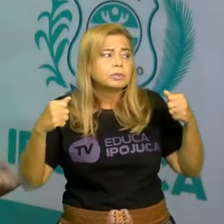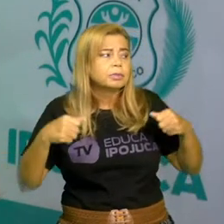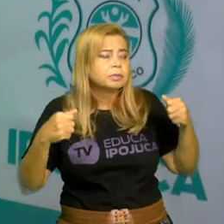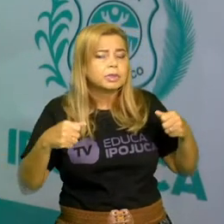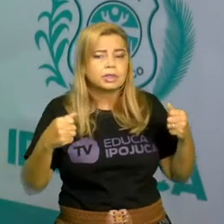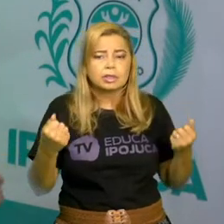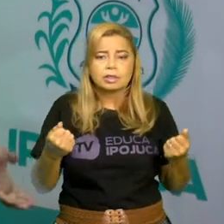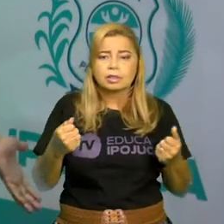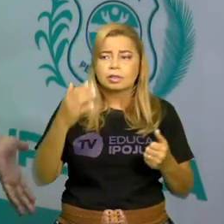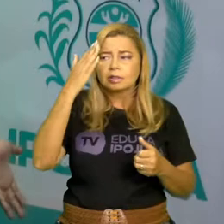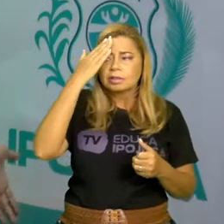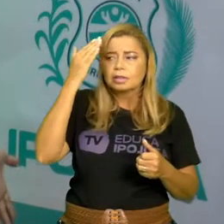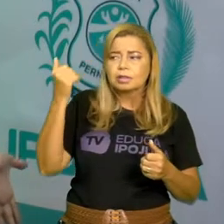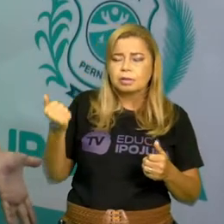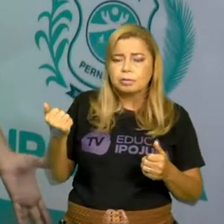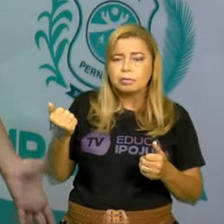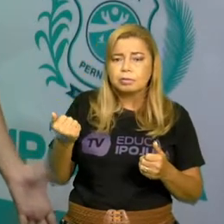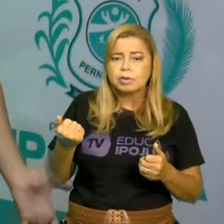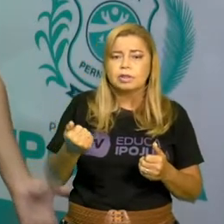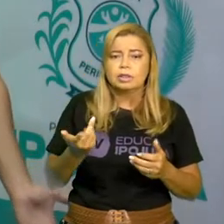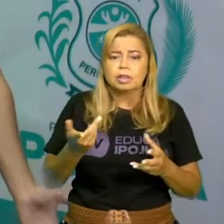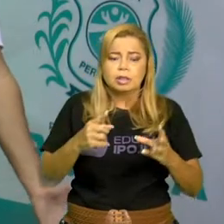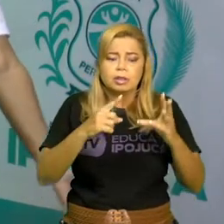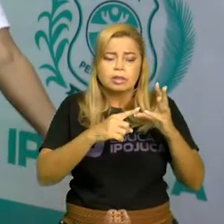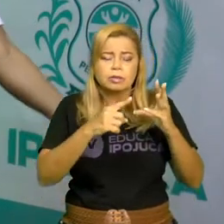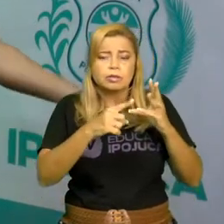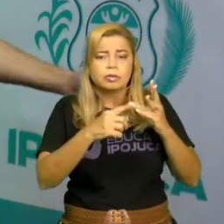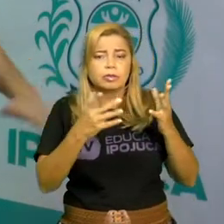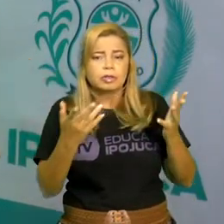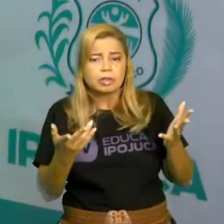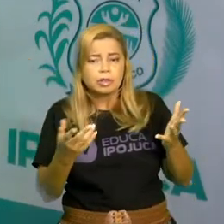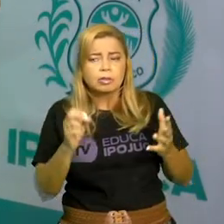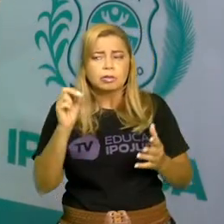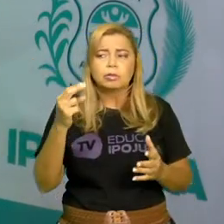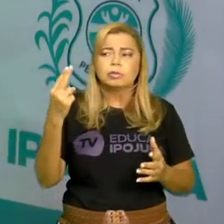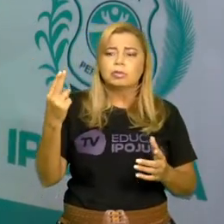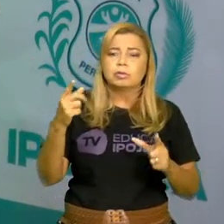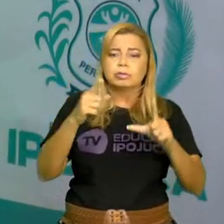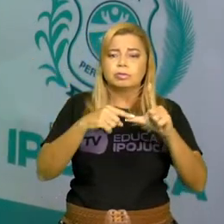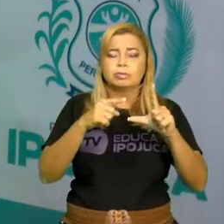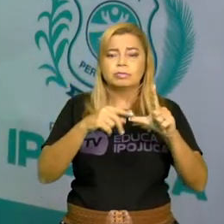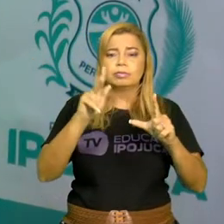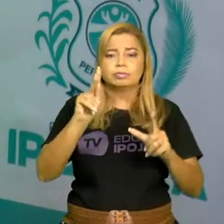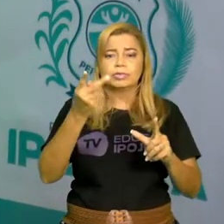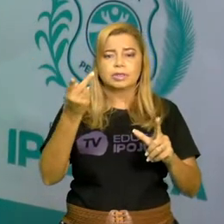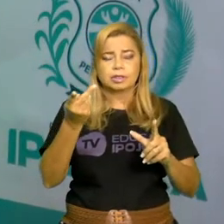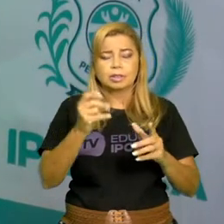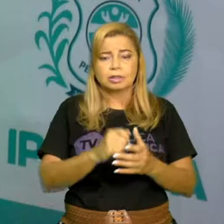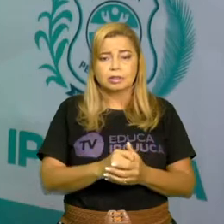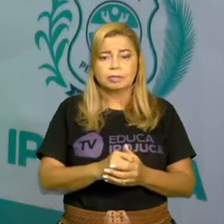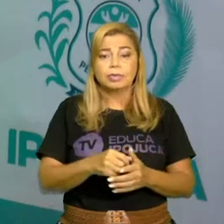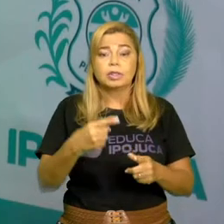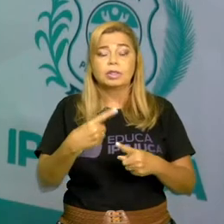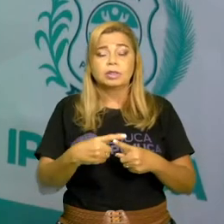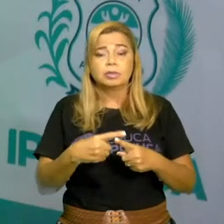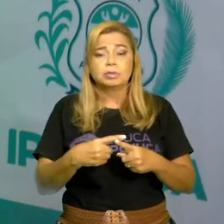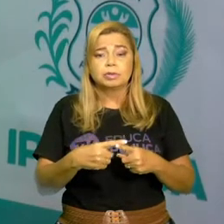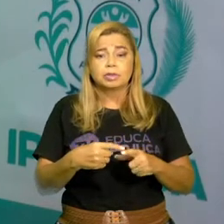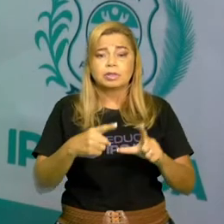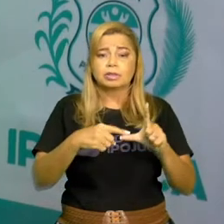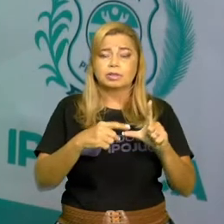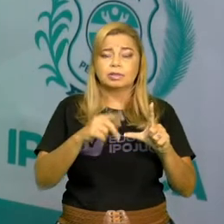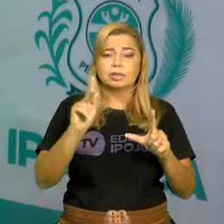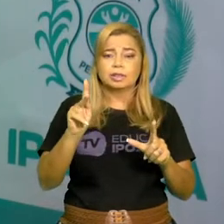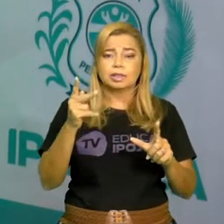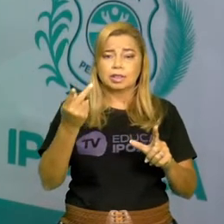com vogal ou com H. Como eu já falei, o H no início da palavra não tem som. Então, é como